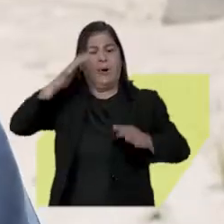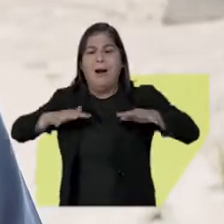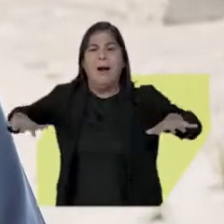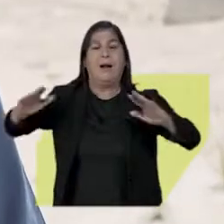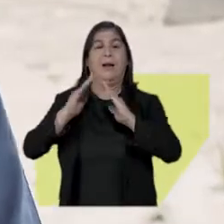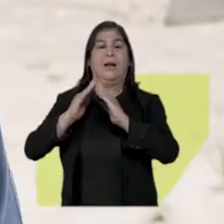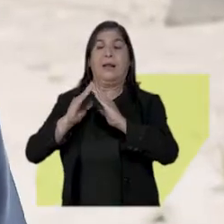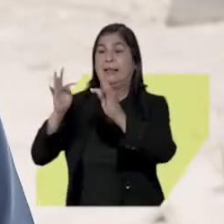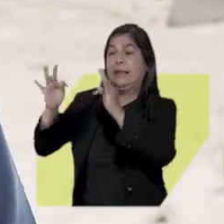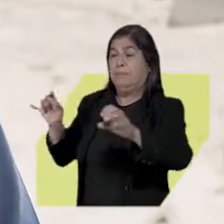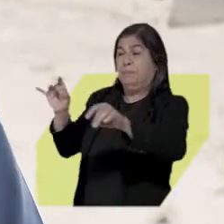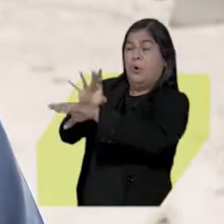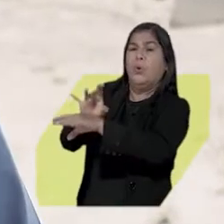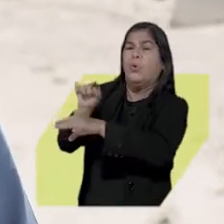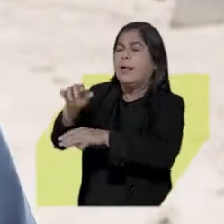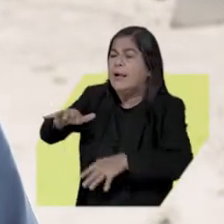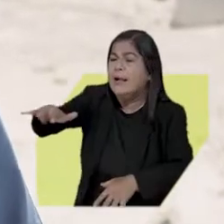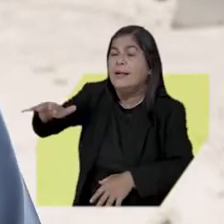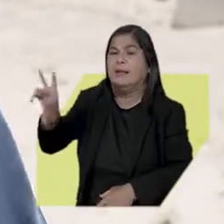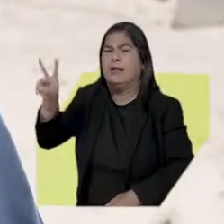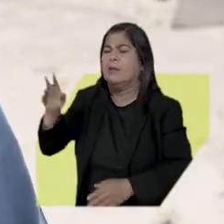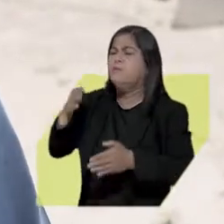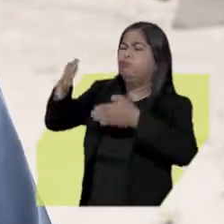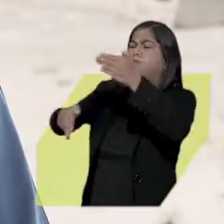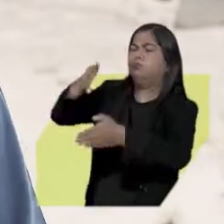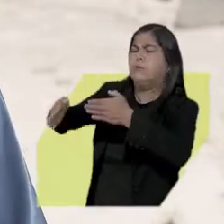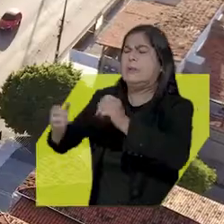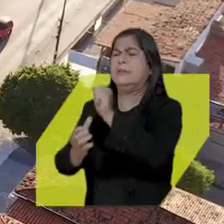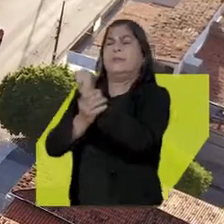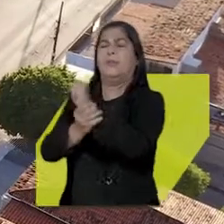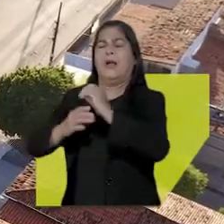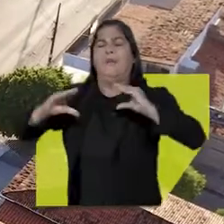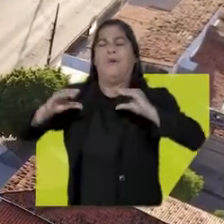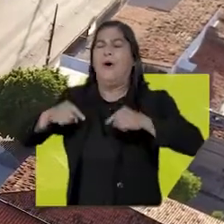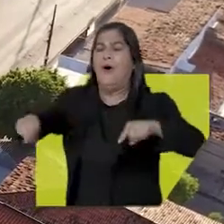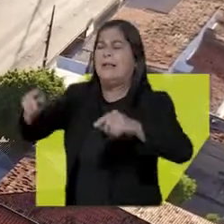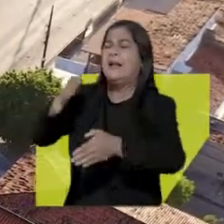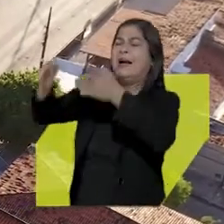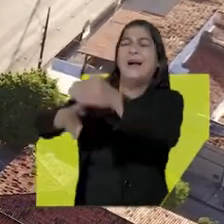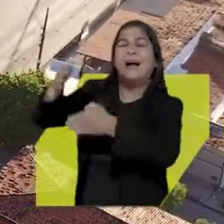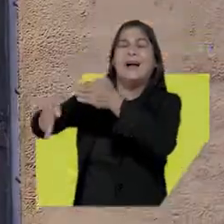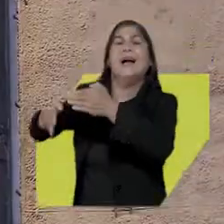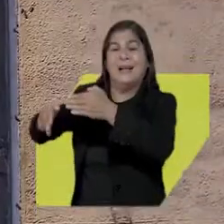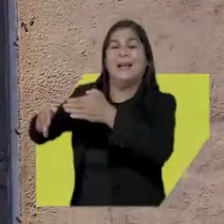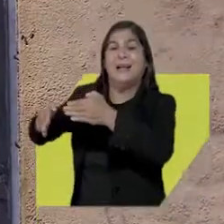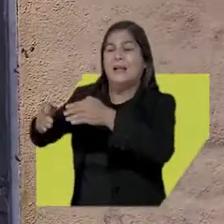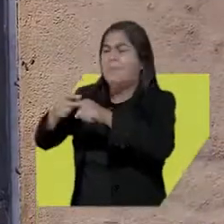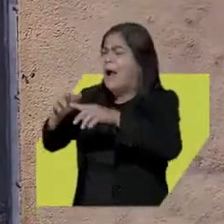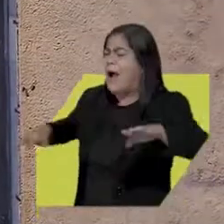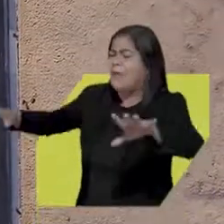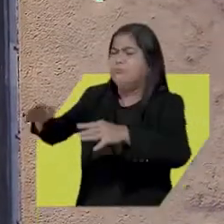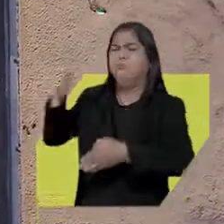Vou também concluir o terminal de integração do Valentina, para dar mais conforto e segurança para os usuários de transporte público do